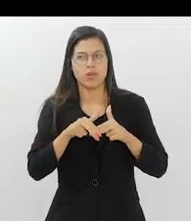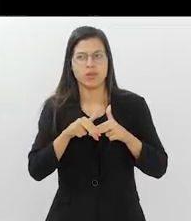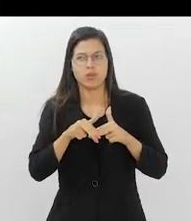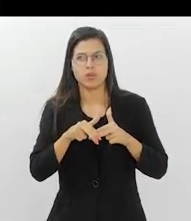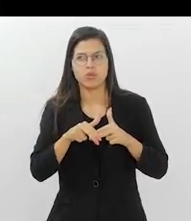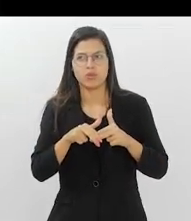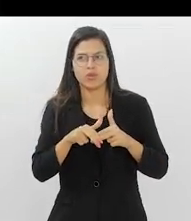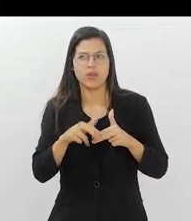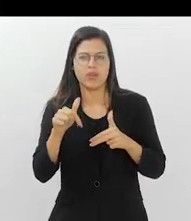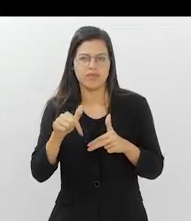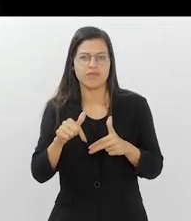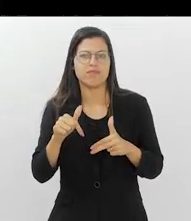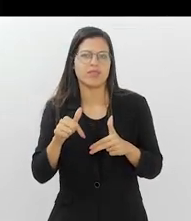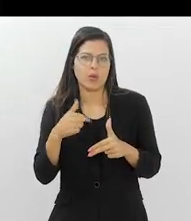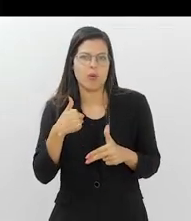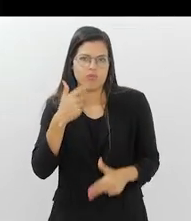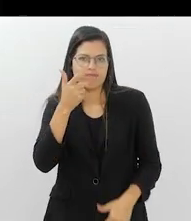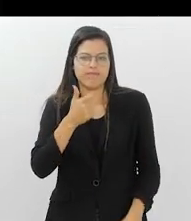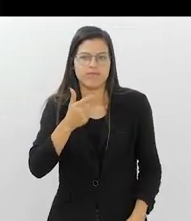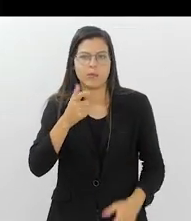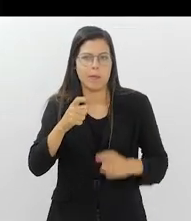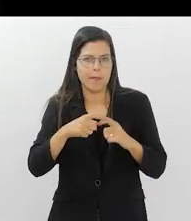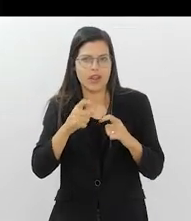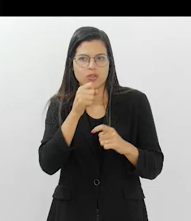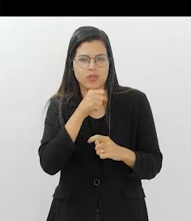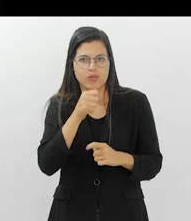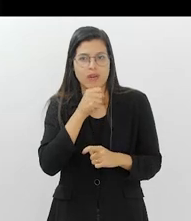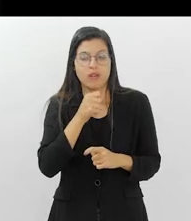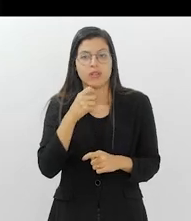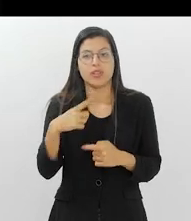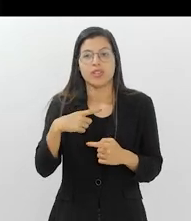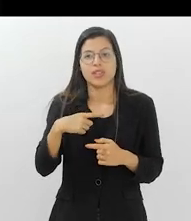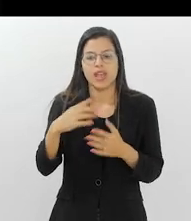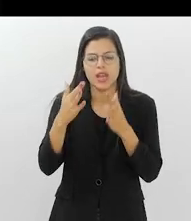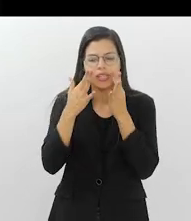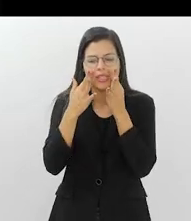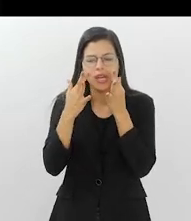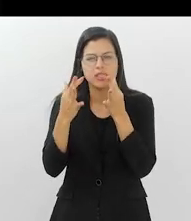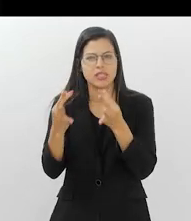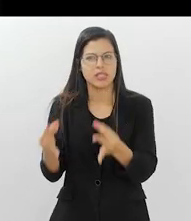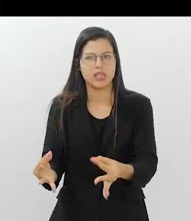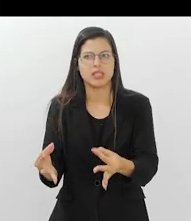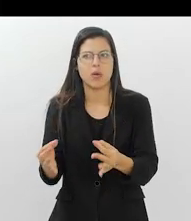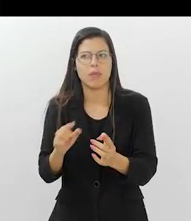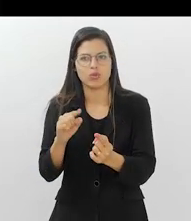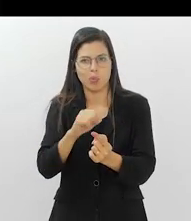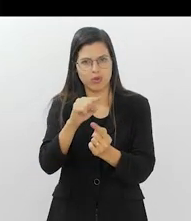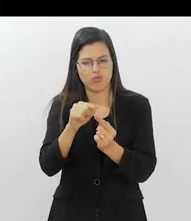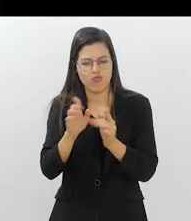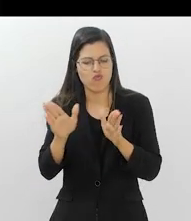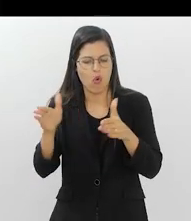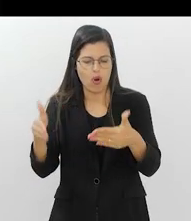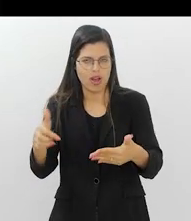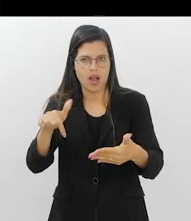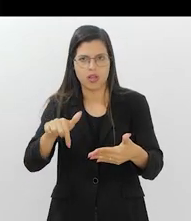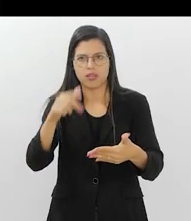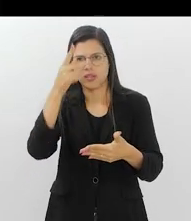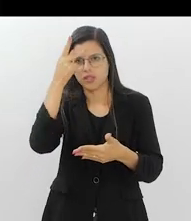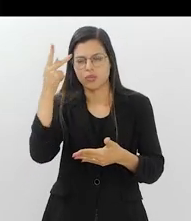gente, né, tem... E por ser direta, a gente está lá, né, acabando tendo um olhar mais objetivo para esses